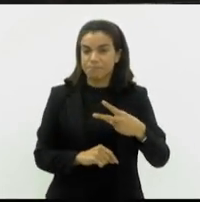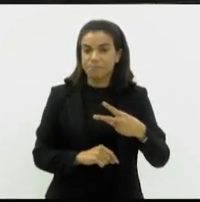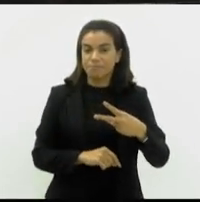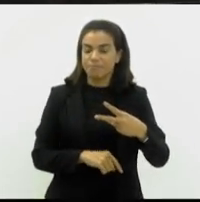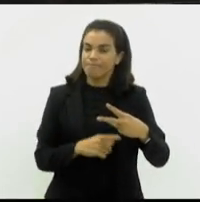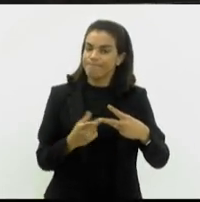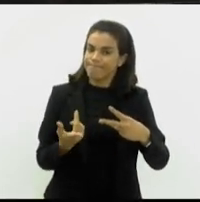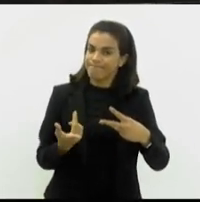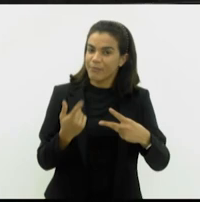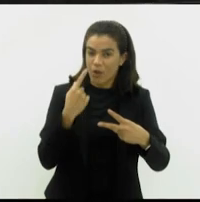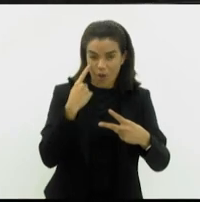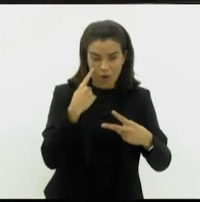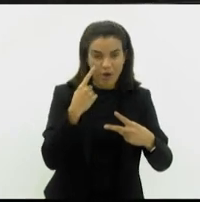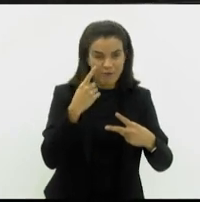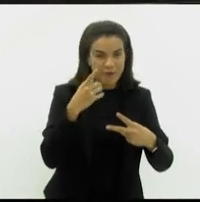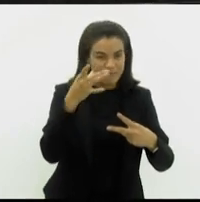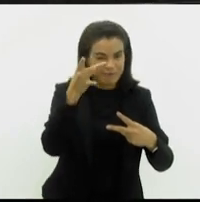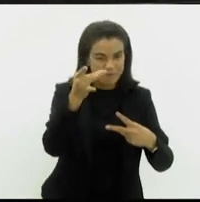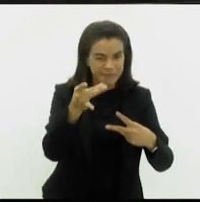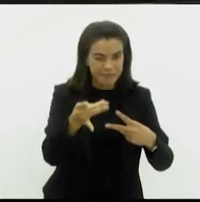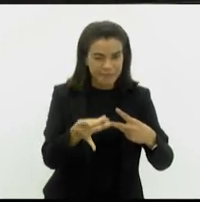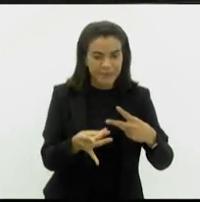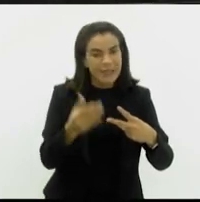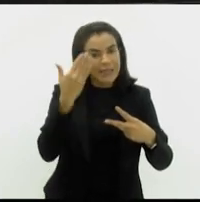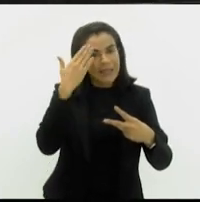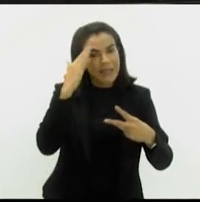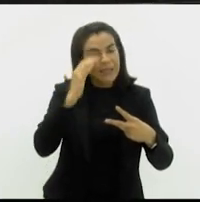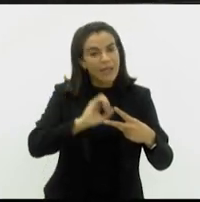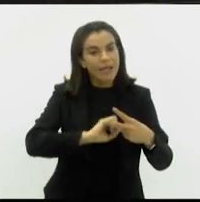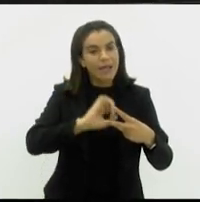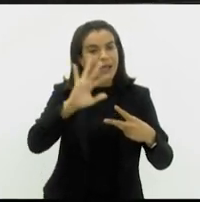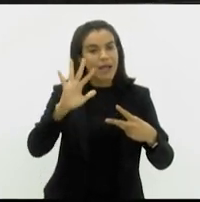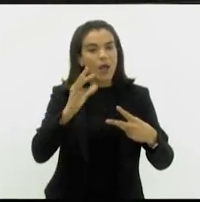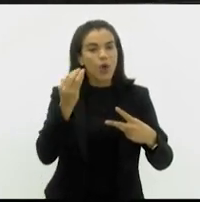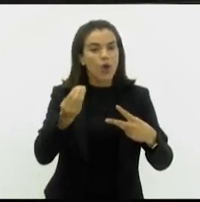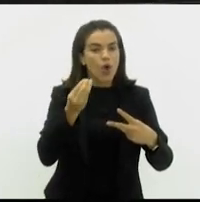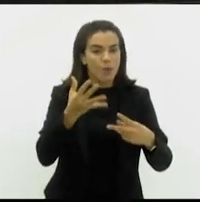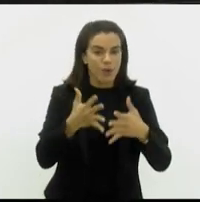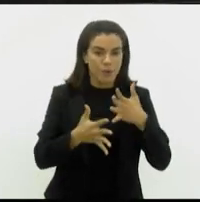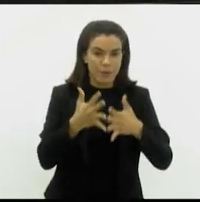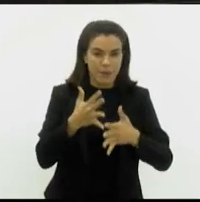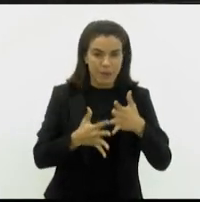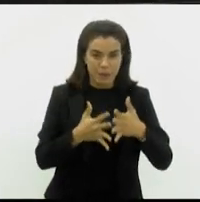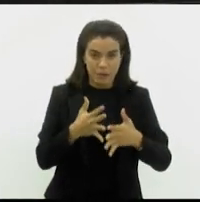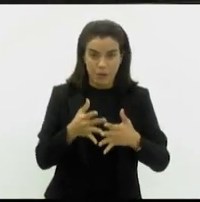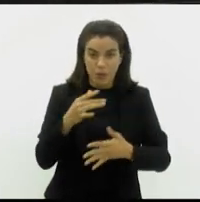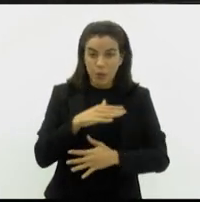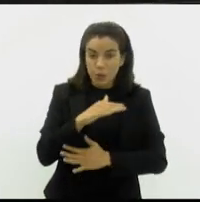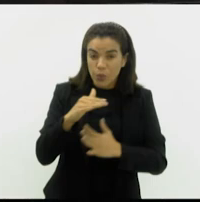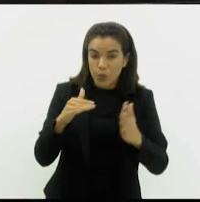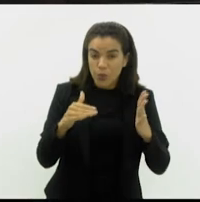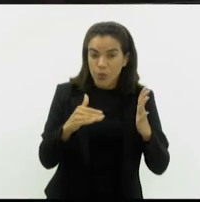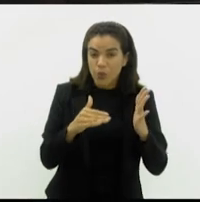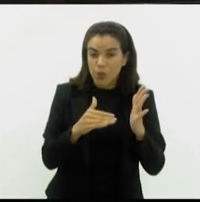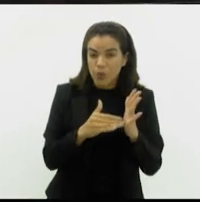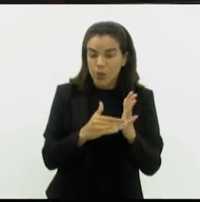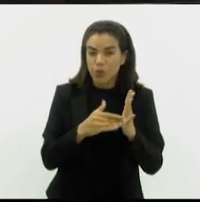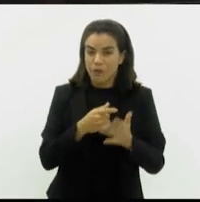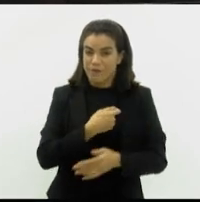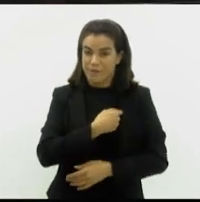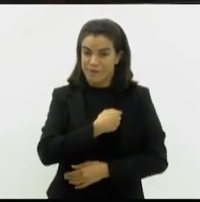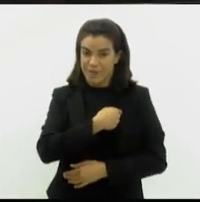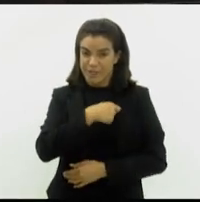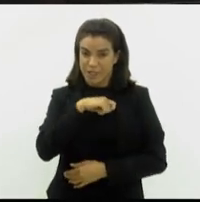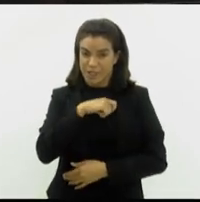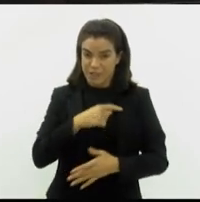cara, vem comigo porque vocês vão entender que o buraco é muito mais embaixo e tudo que se diz em fiscalização